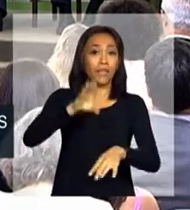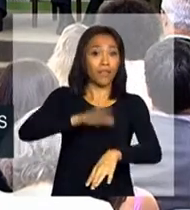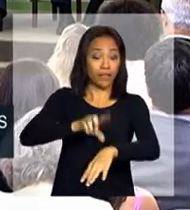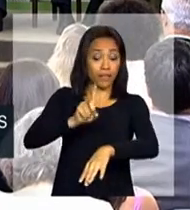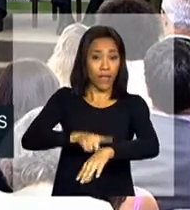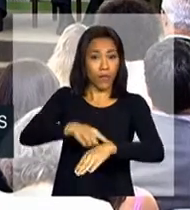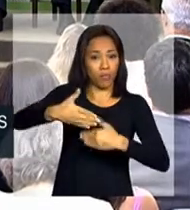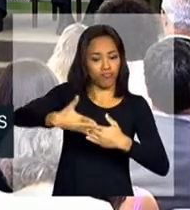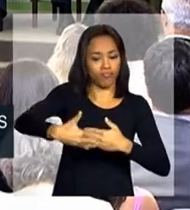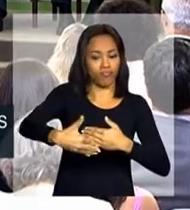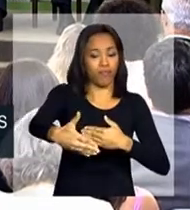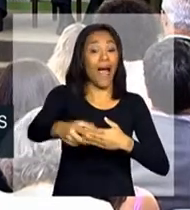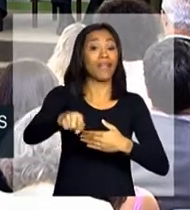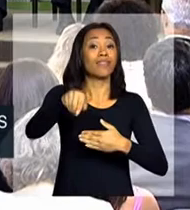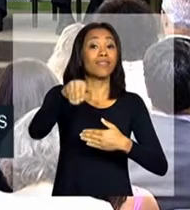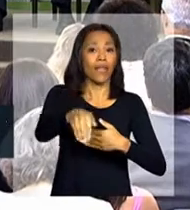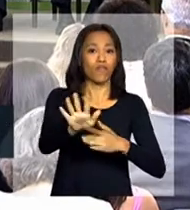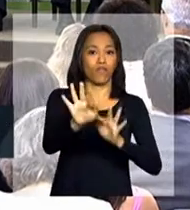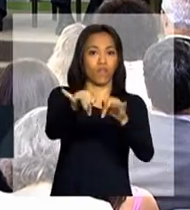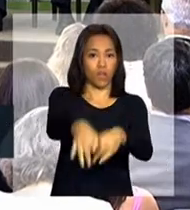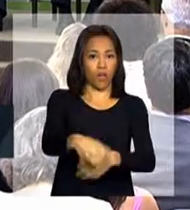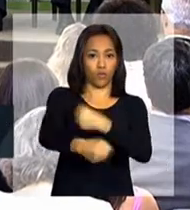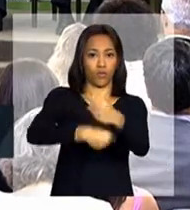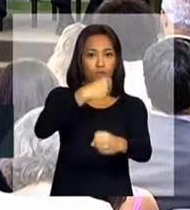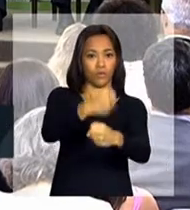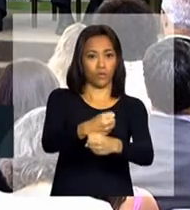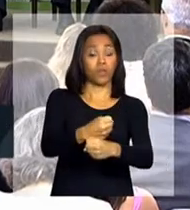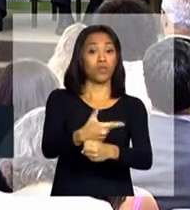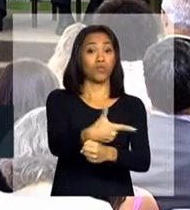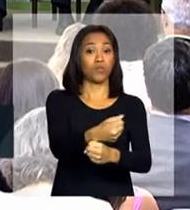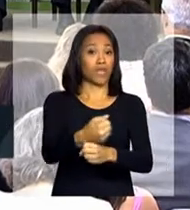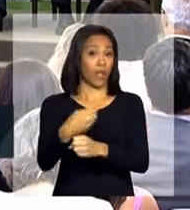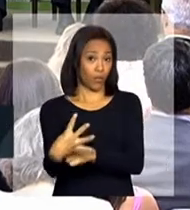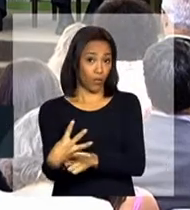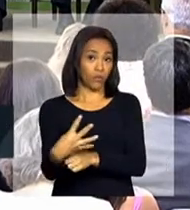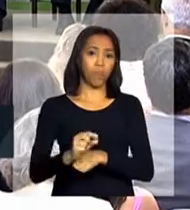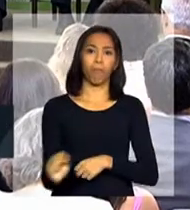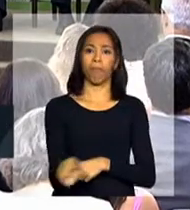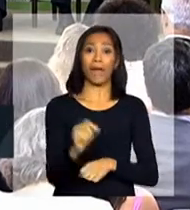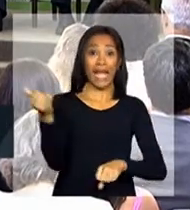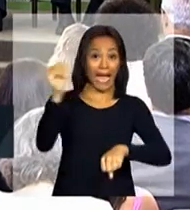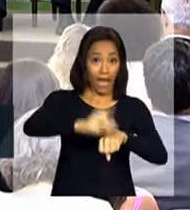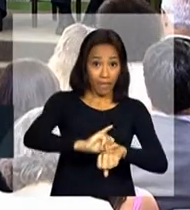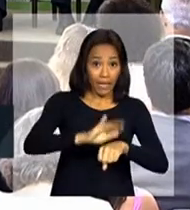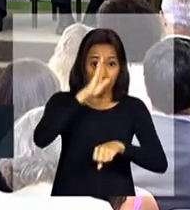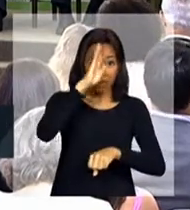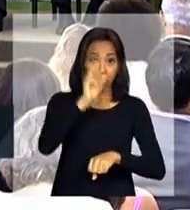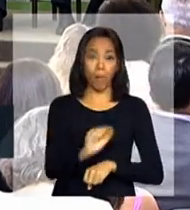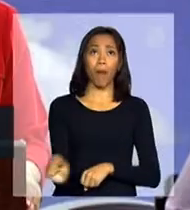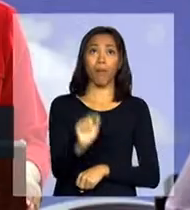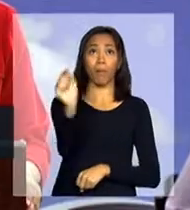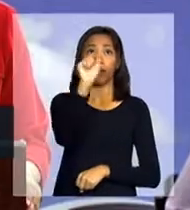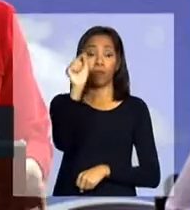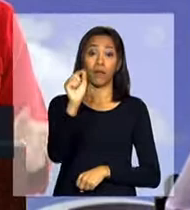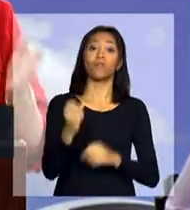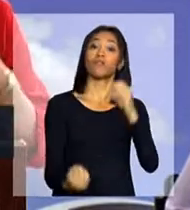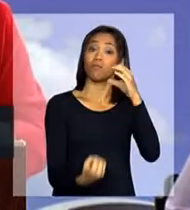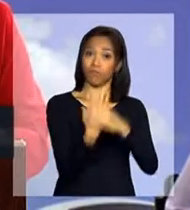final de 2014, 2014, nas capitais e no Distrito Federal,